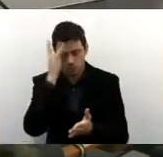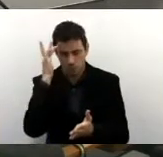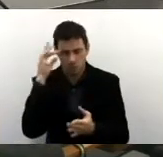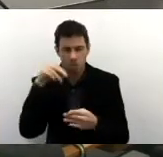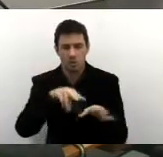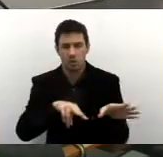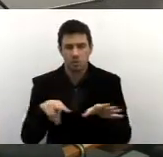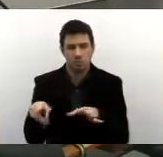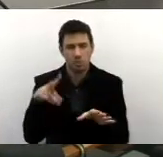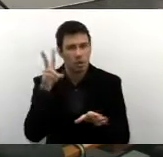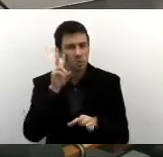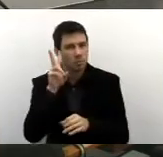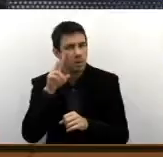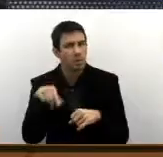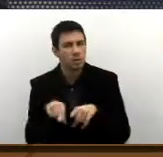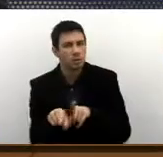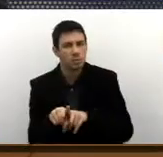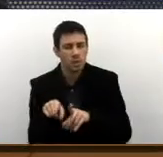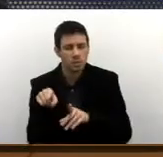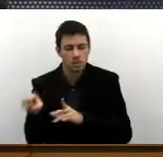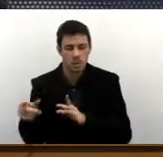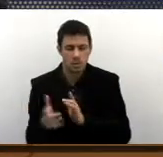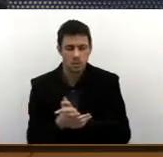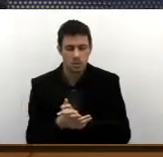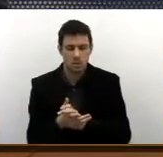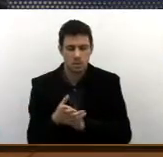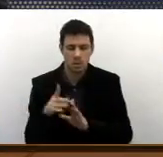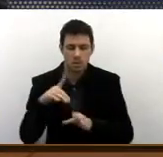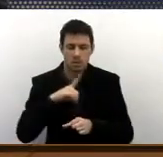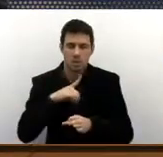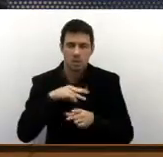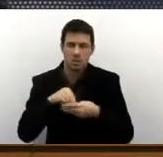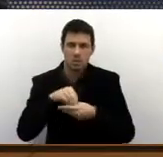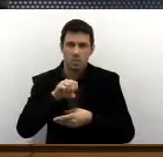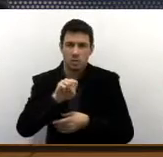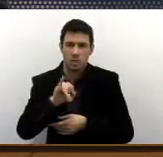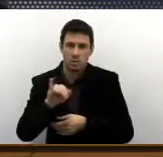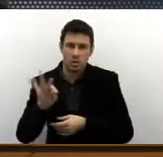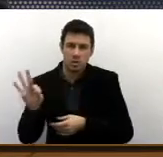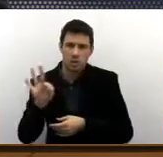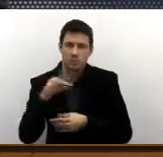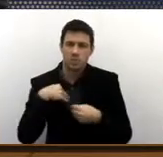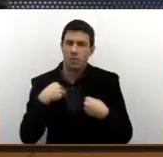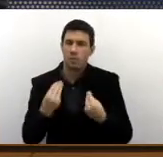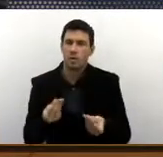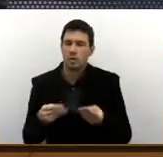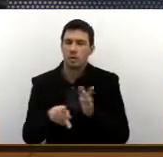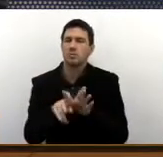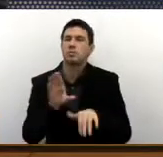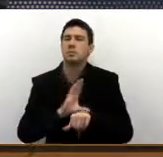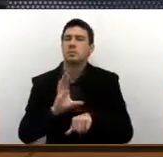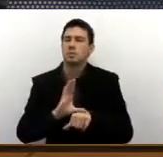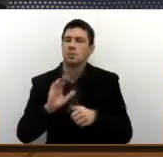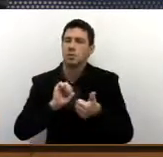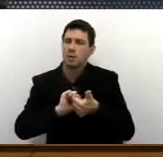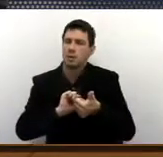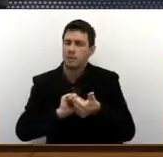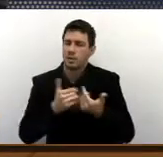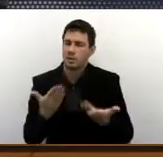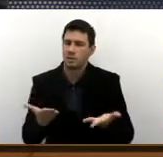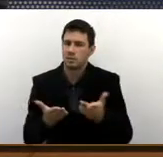Lembrando também que dentro do Ciete existe também que nós oferecemos cursos de qualificação